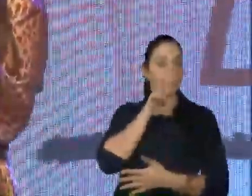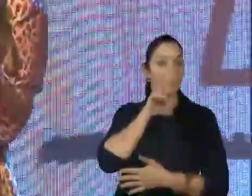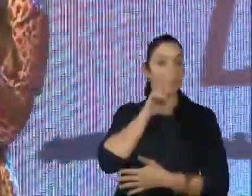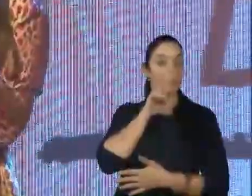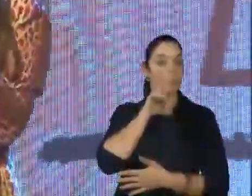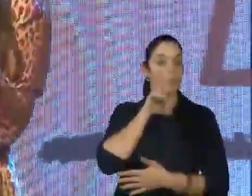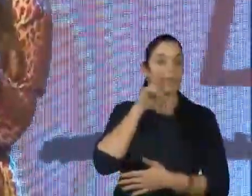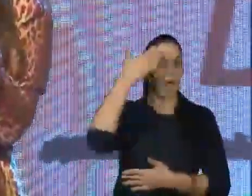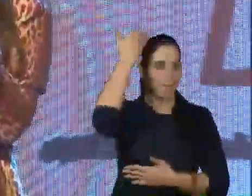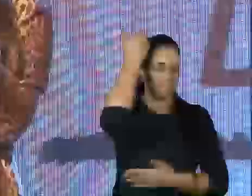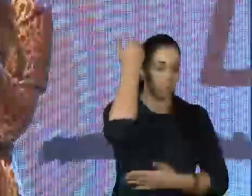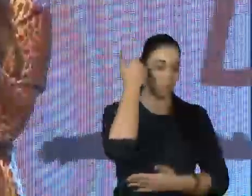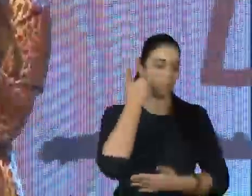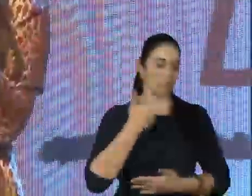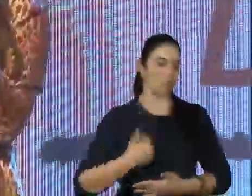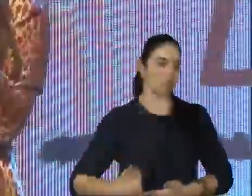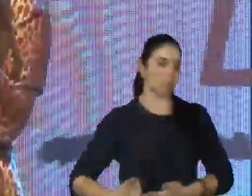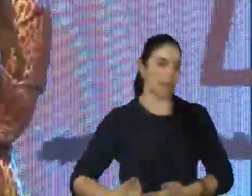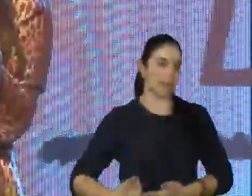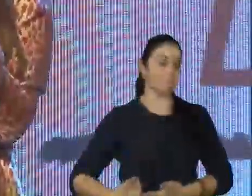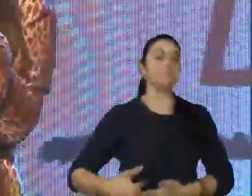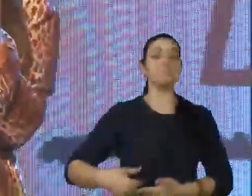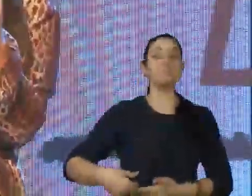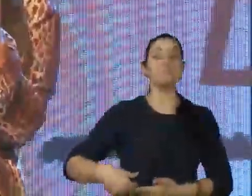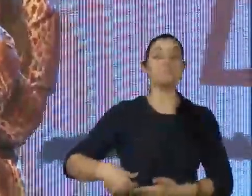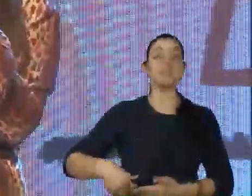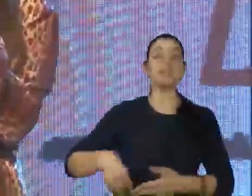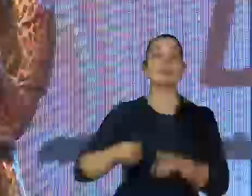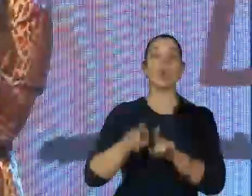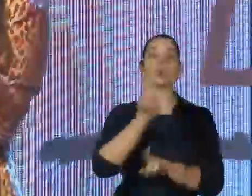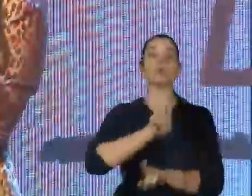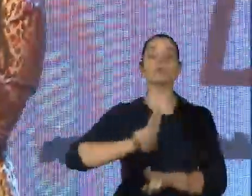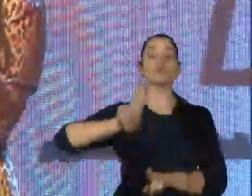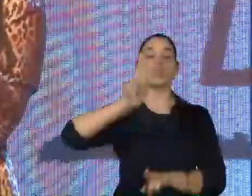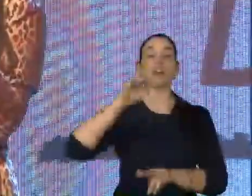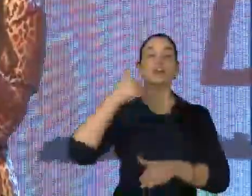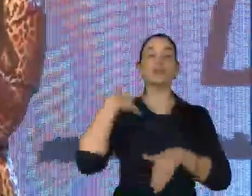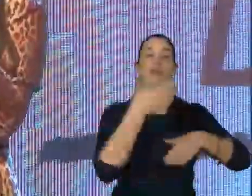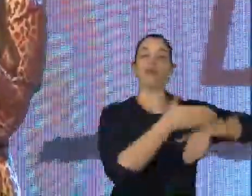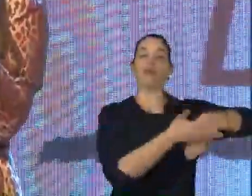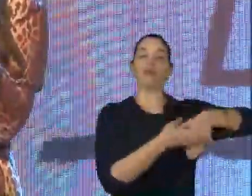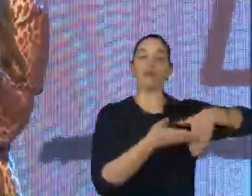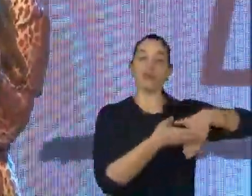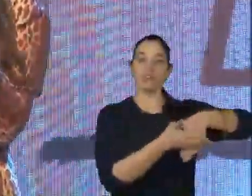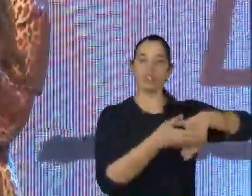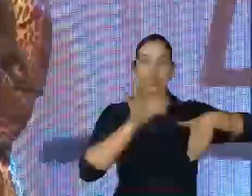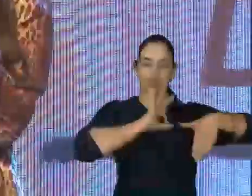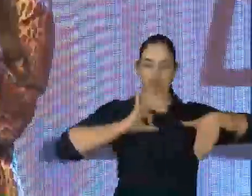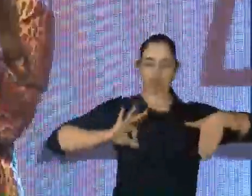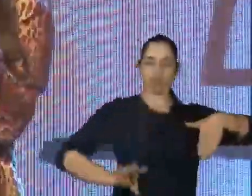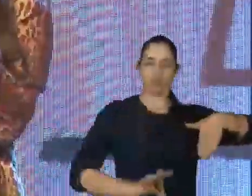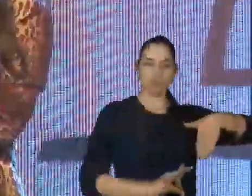cabelos longos e lisos, e estou vestindo um vestido de oncinha.